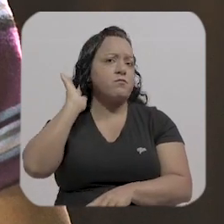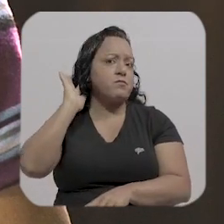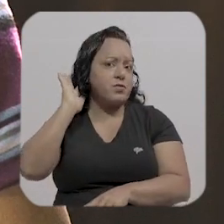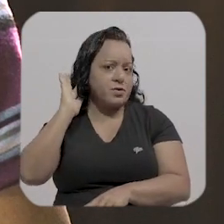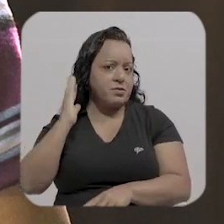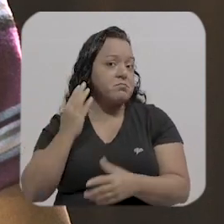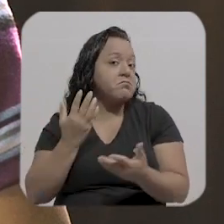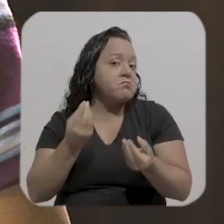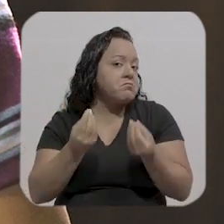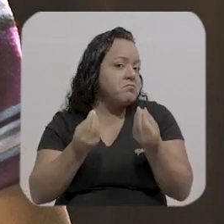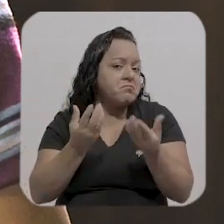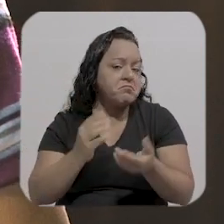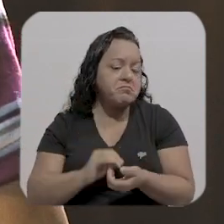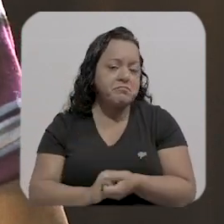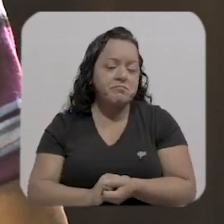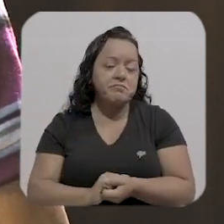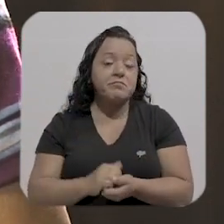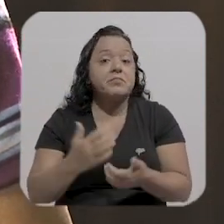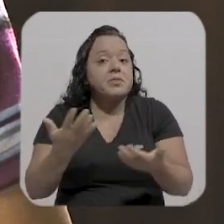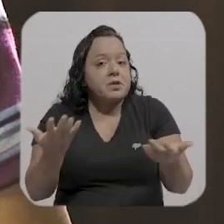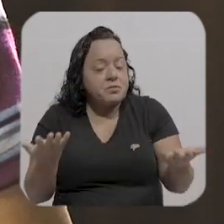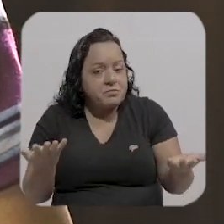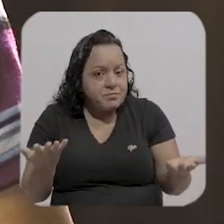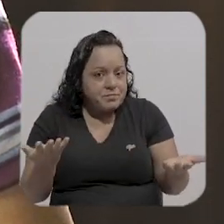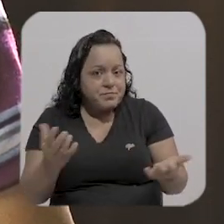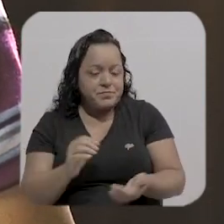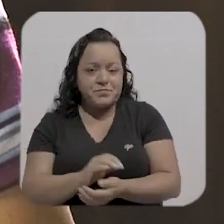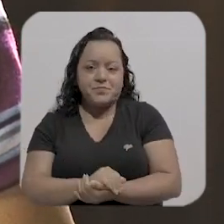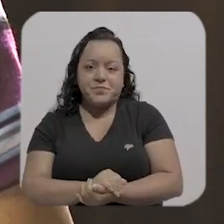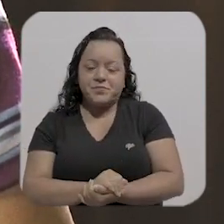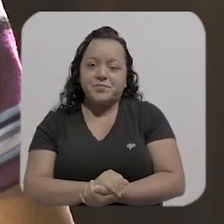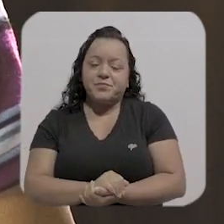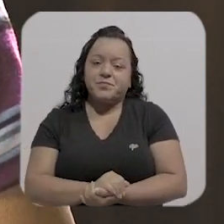eu acho assim que